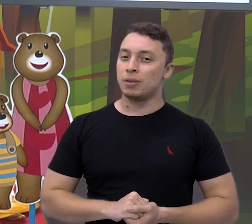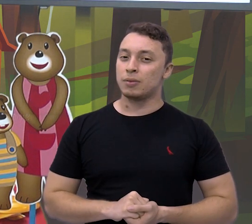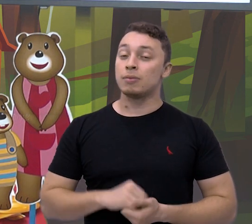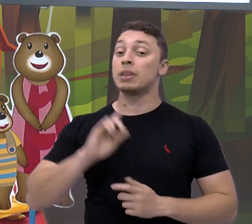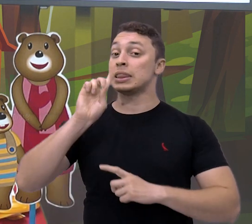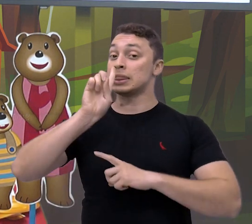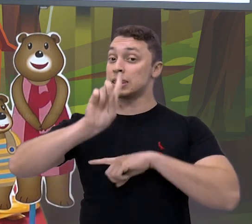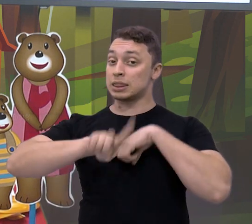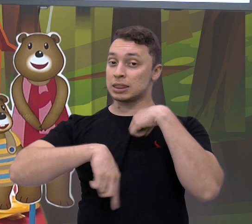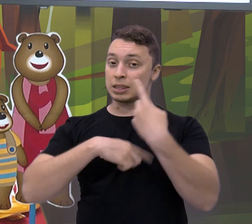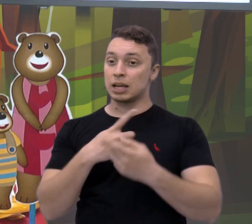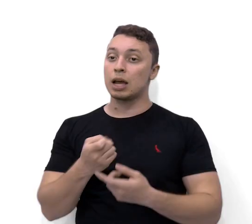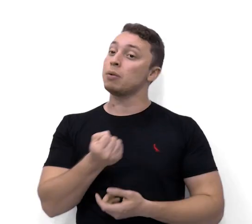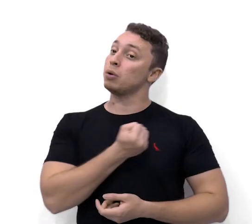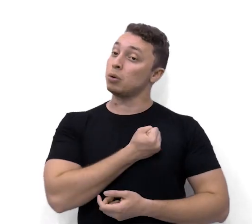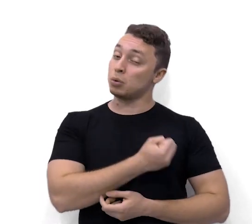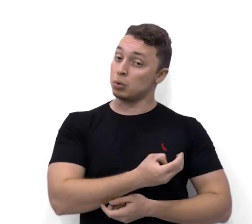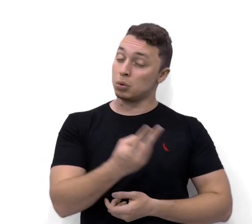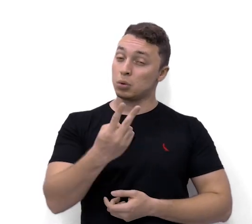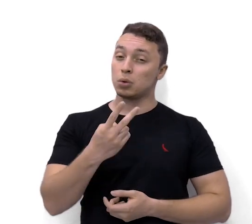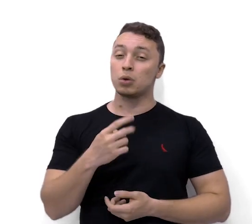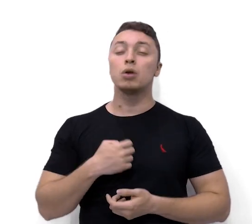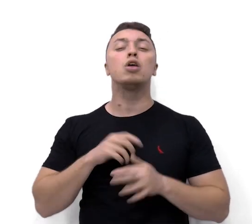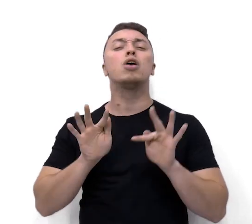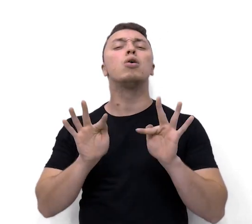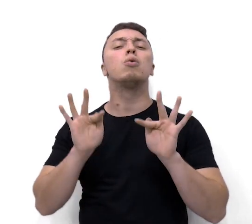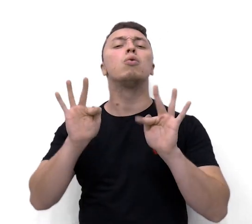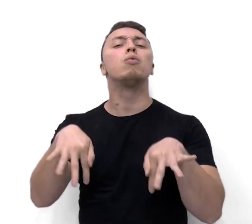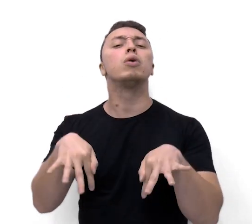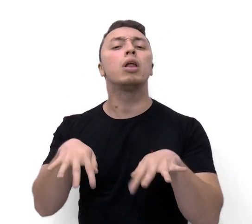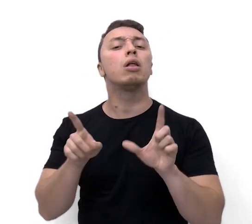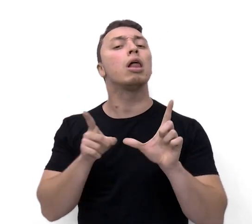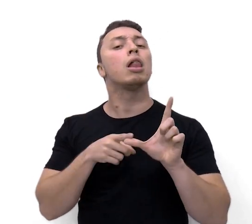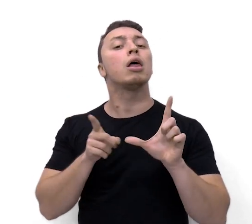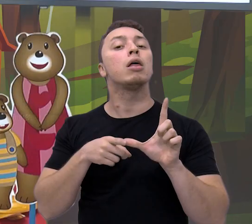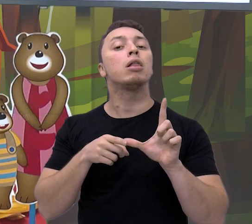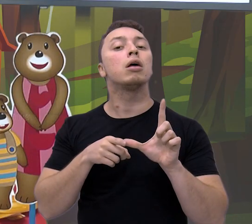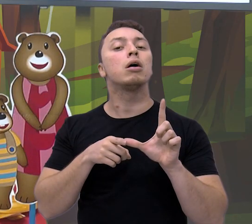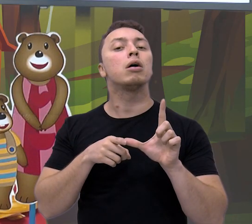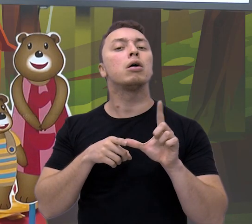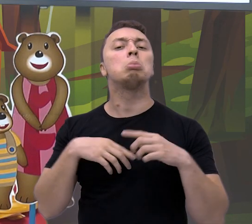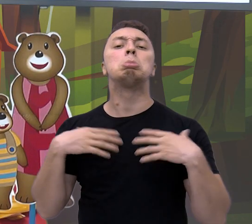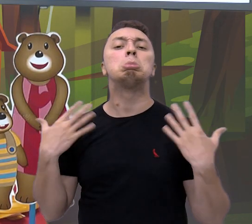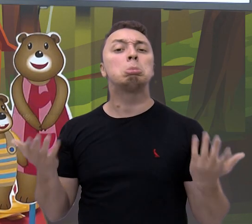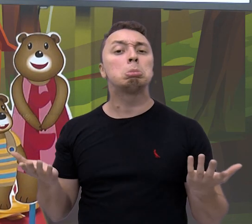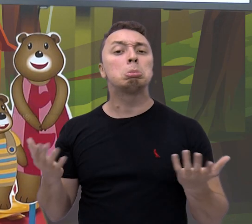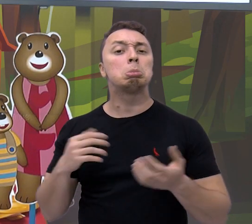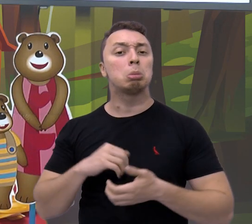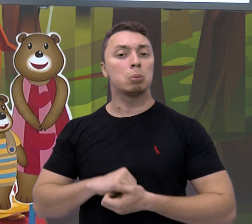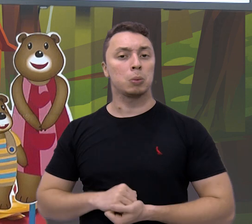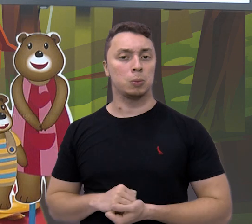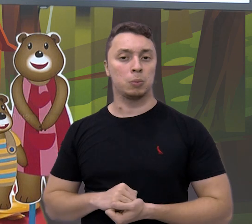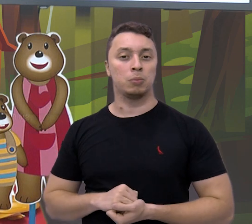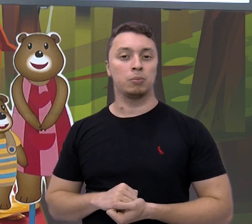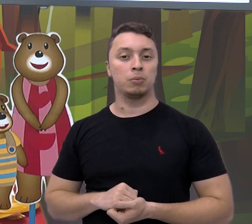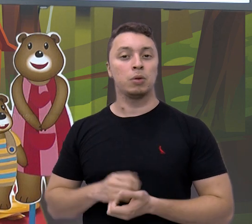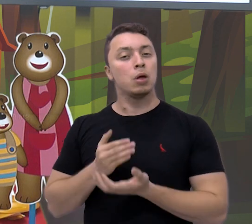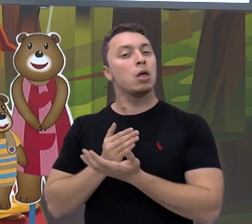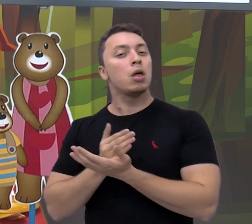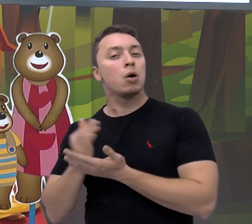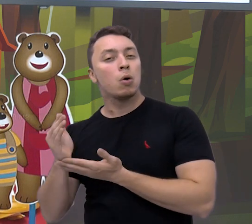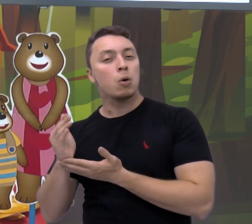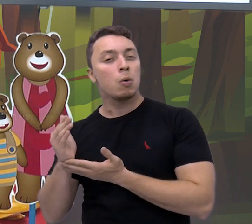Depois, ainda no 2, diz assim, e a última? Ó, a palavra inicia aqui, a gente